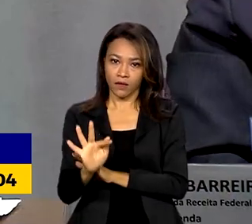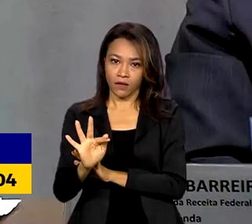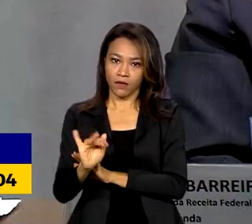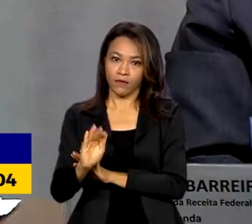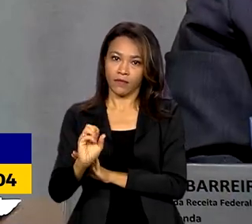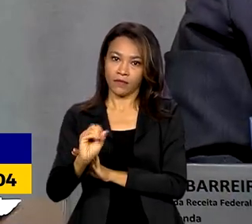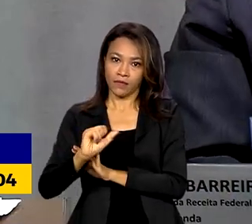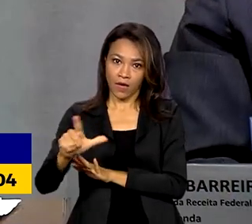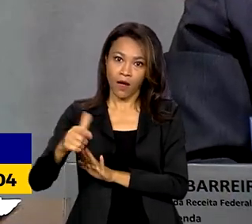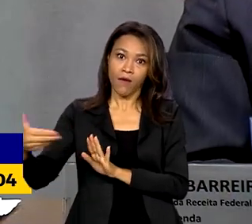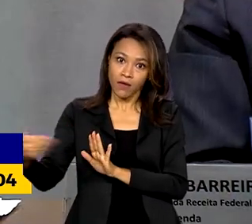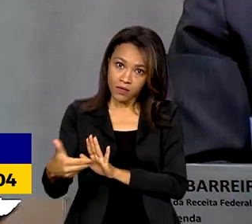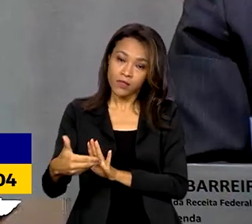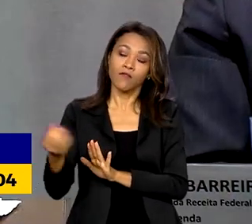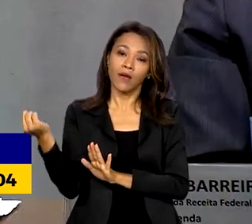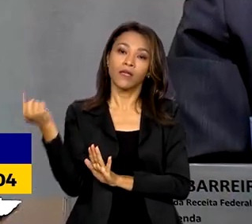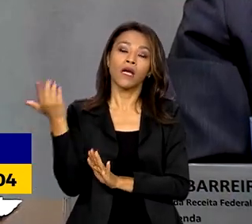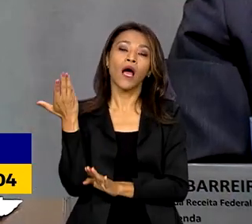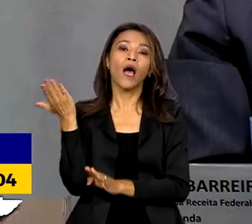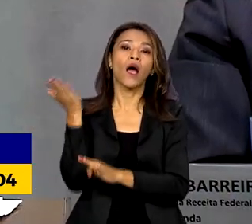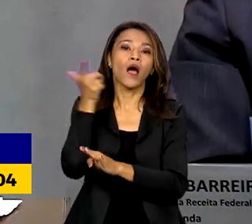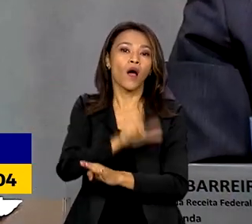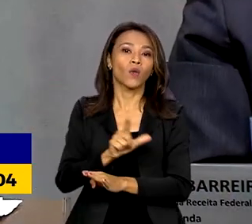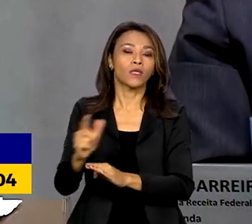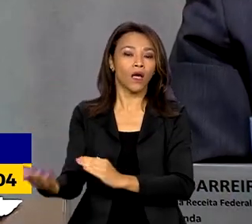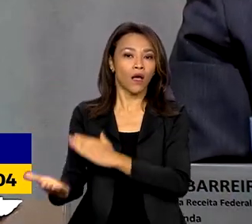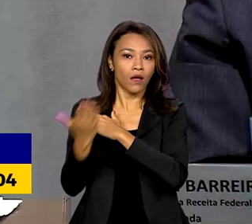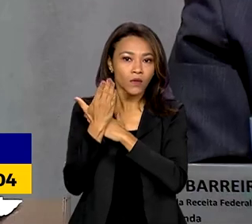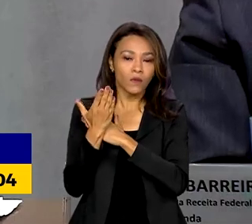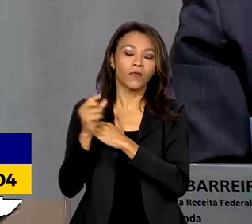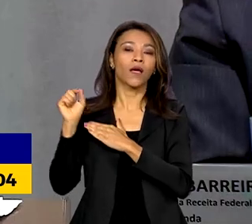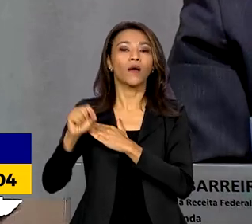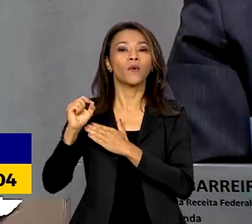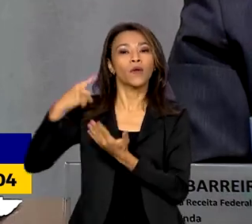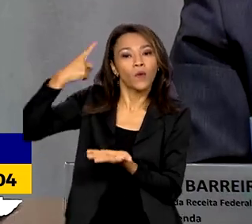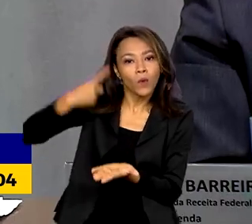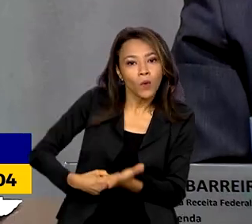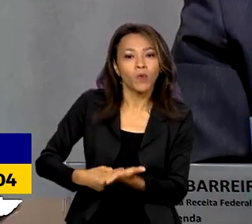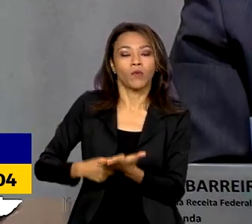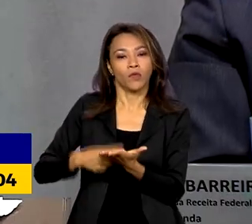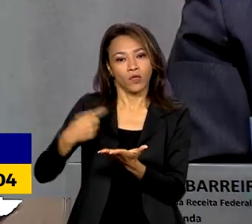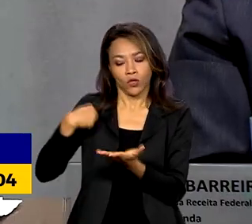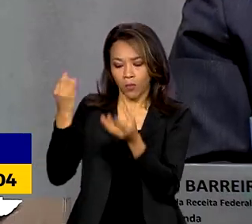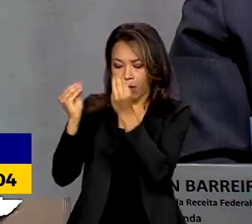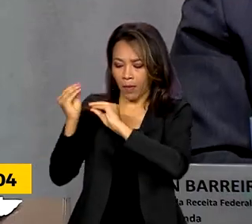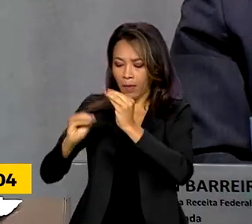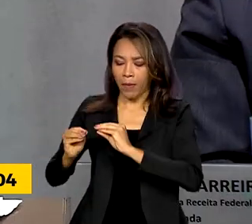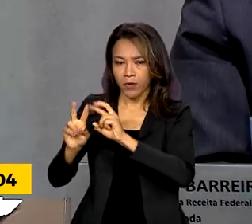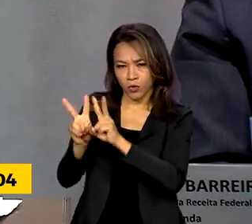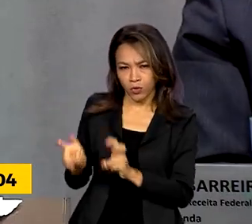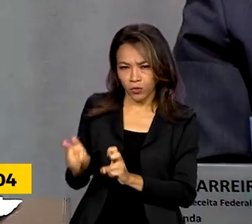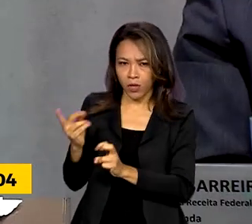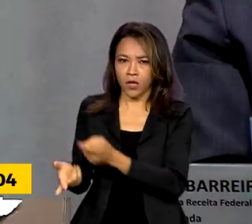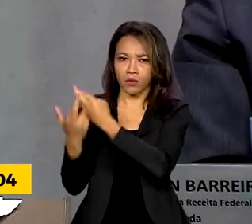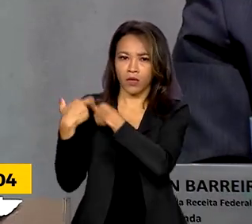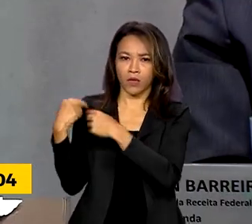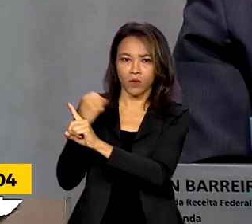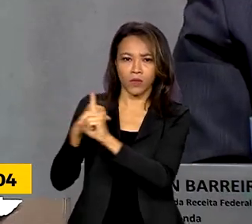pudéssemos cumprir aquilo a que todos nós nos comprometemos, responsabilidade social sem descuidar do fiscal.